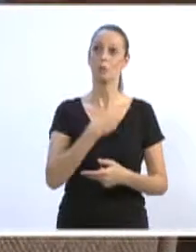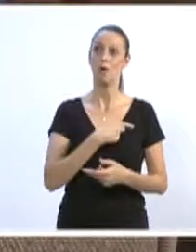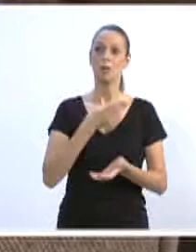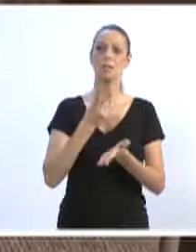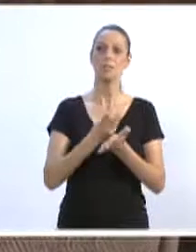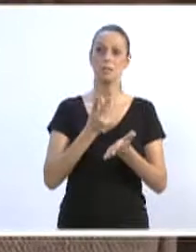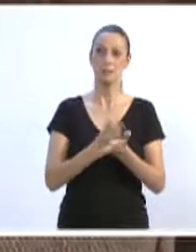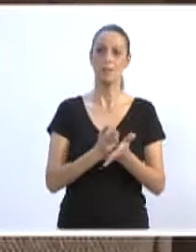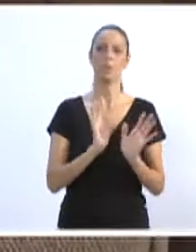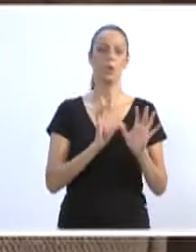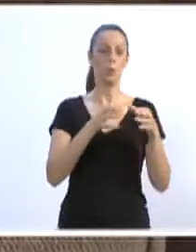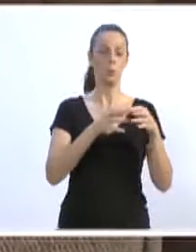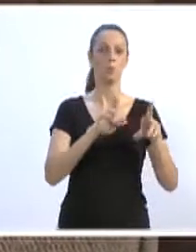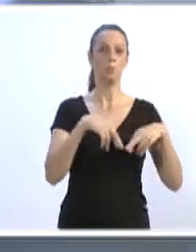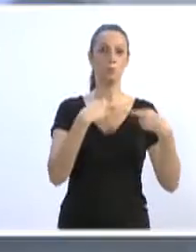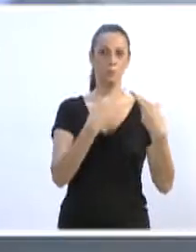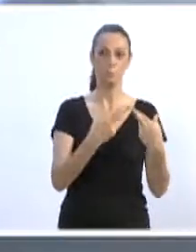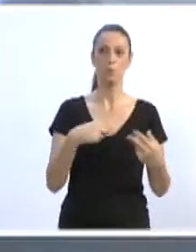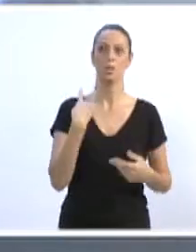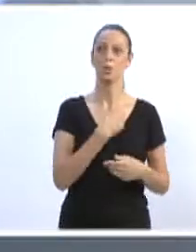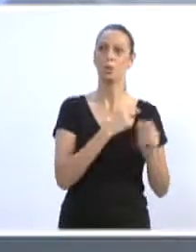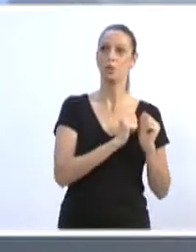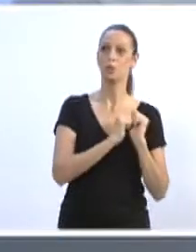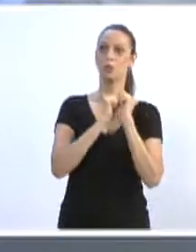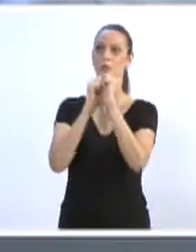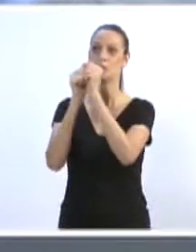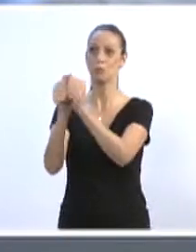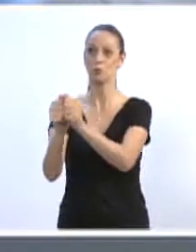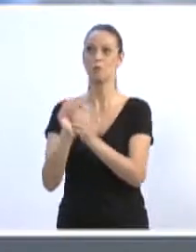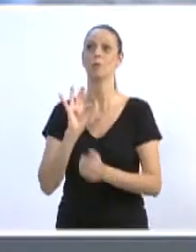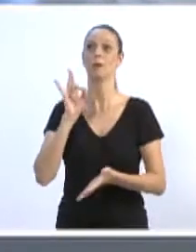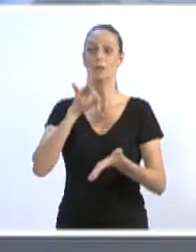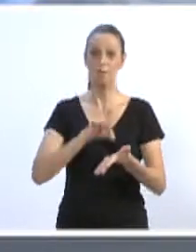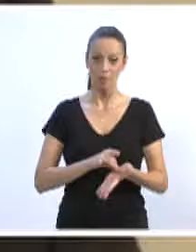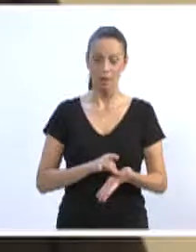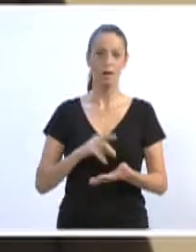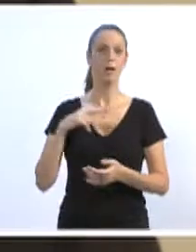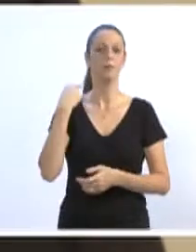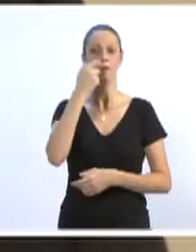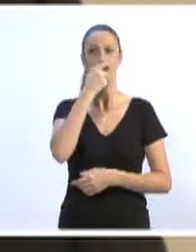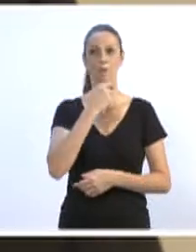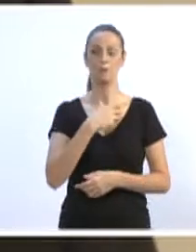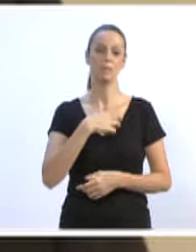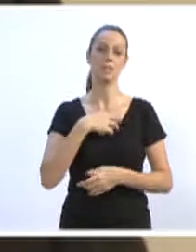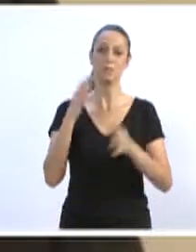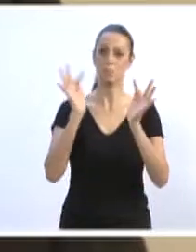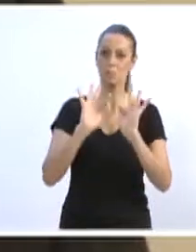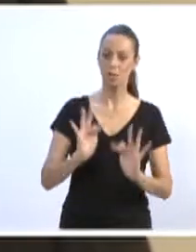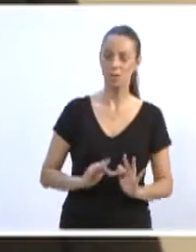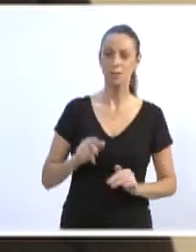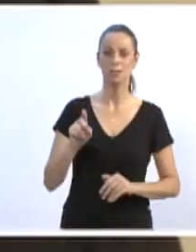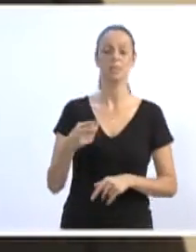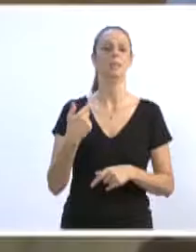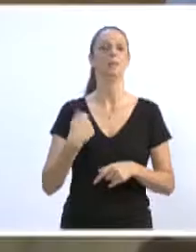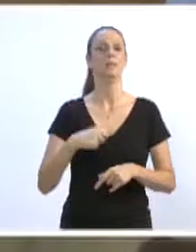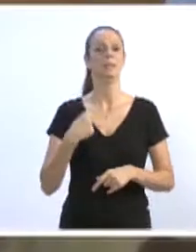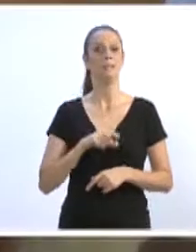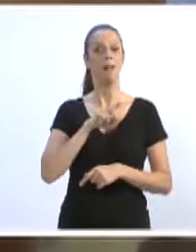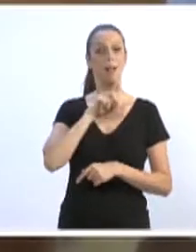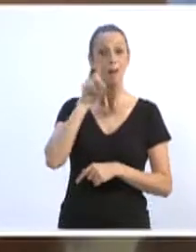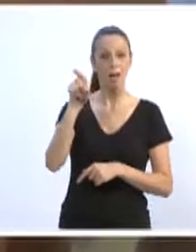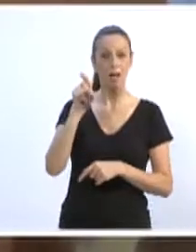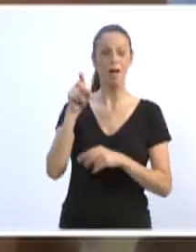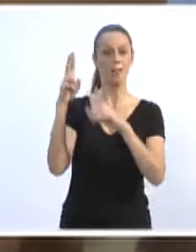reúne e lá estivemos. E, realmente, vereador Becker, o senhor foi muito feliz, nós temos que resolver ali, em